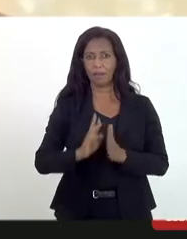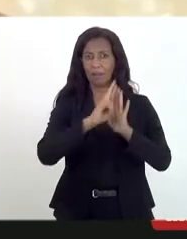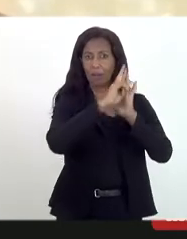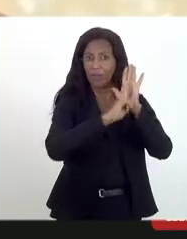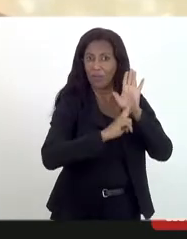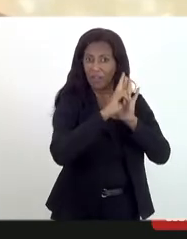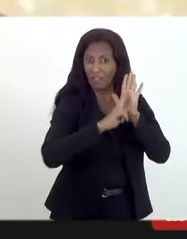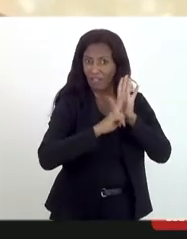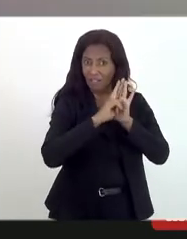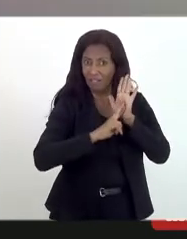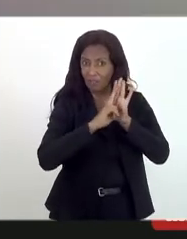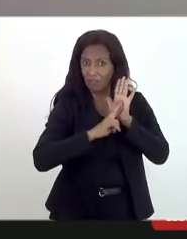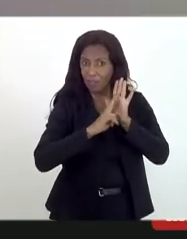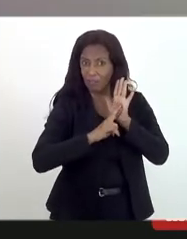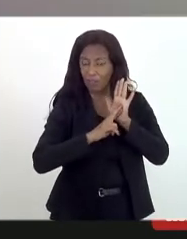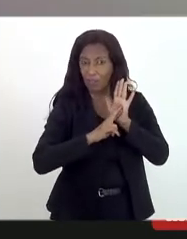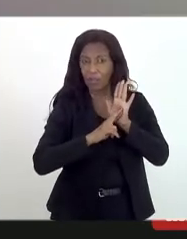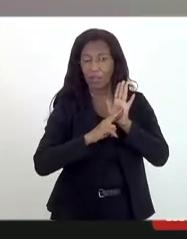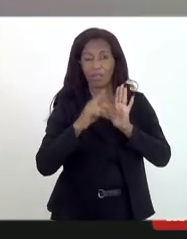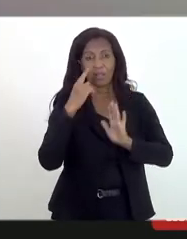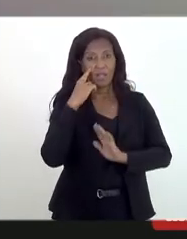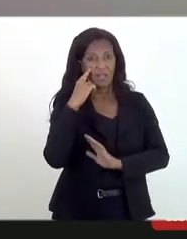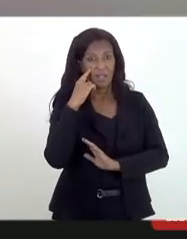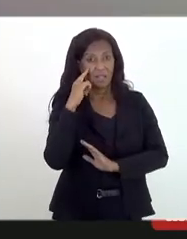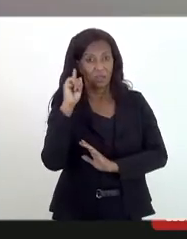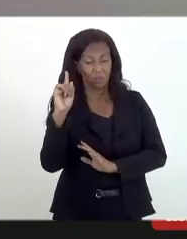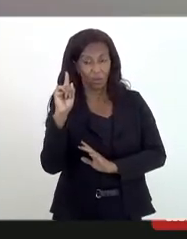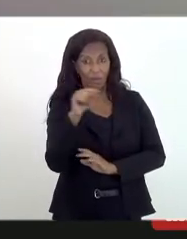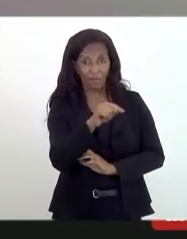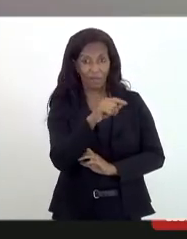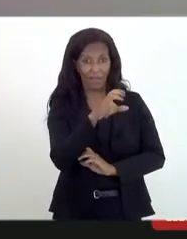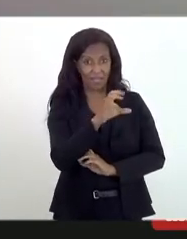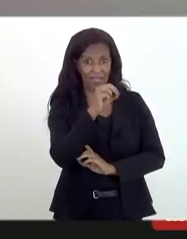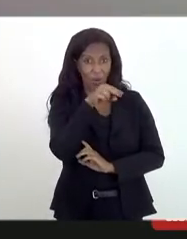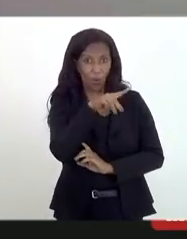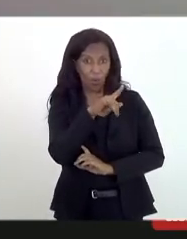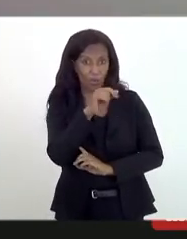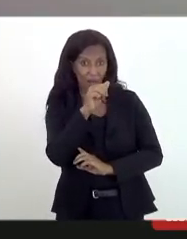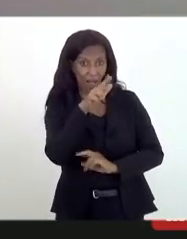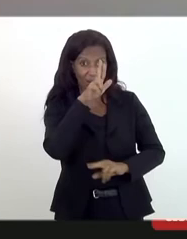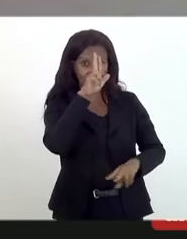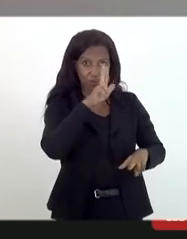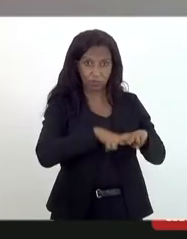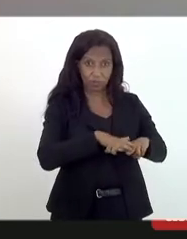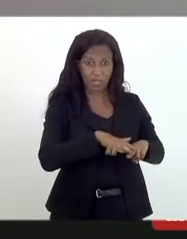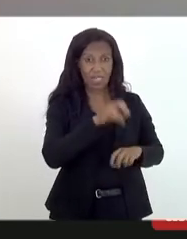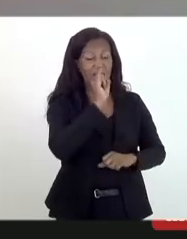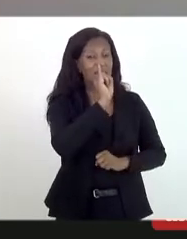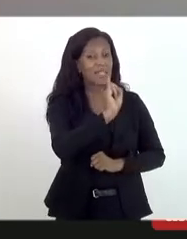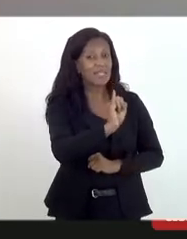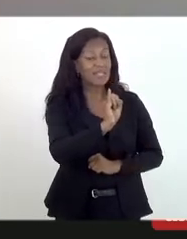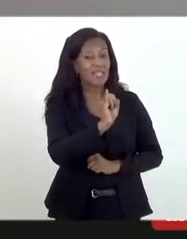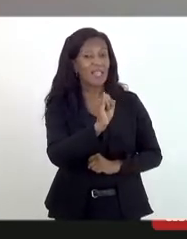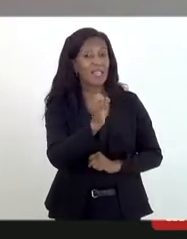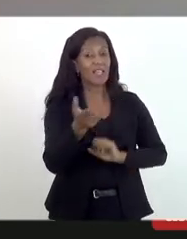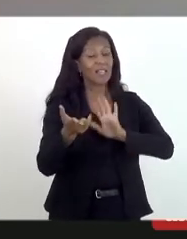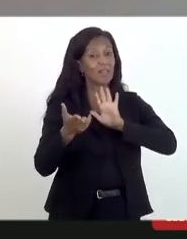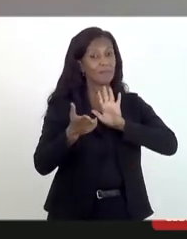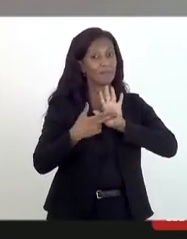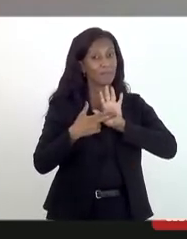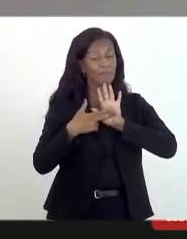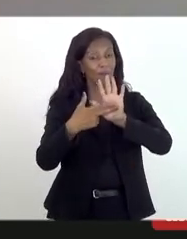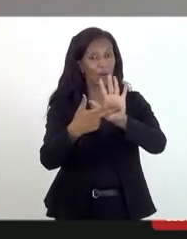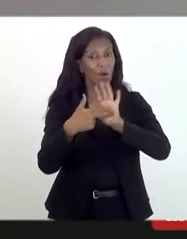está bem enfrisado isso, ele só vai ser condenado pelas instâncias da justiça, na medida em que ele profere, desfere